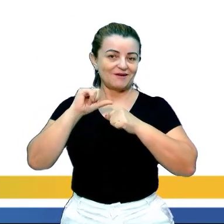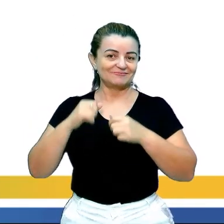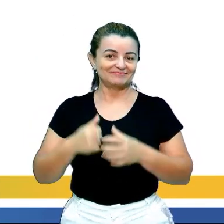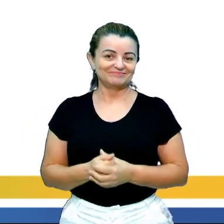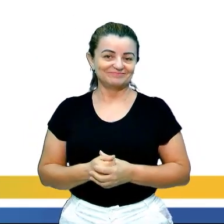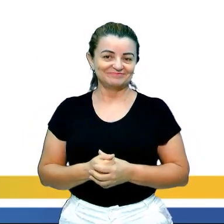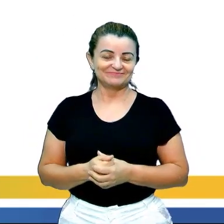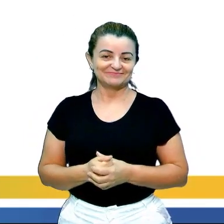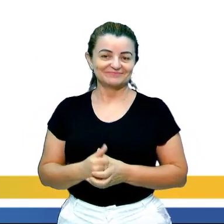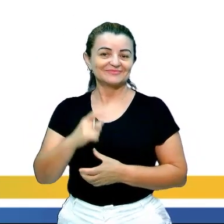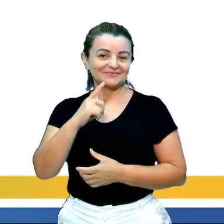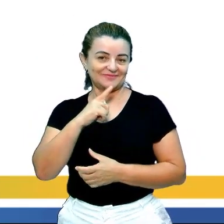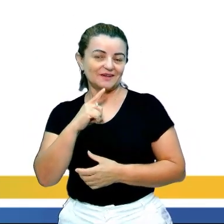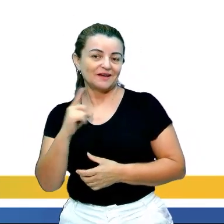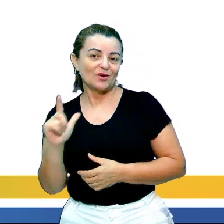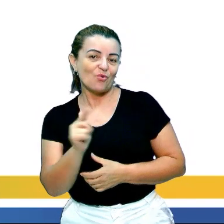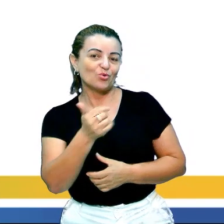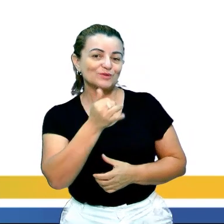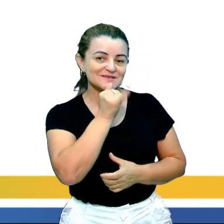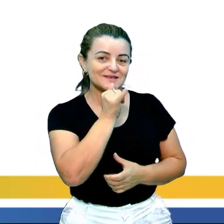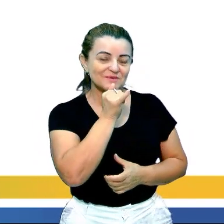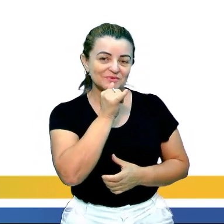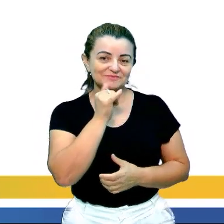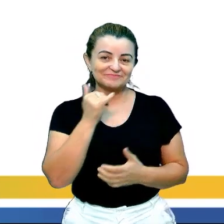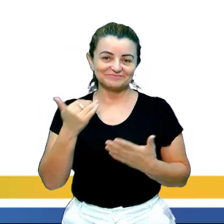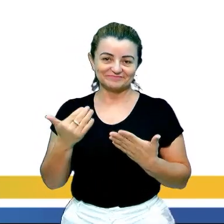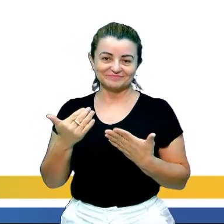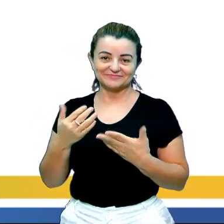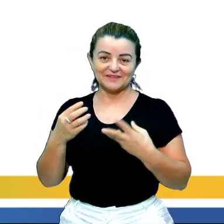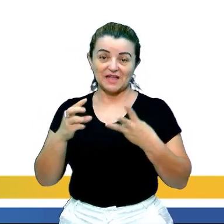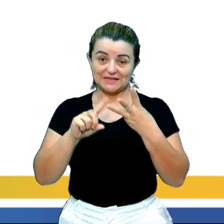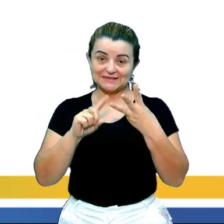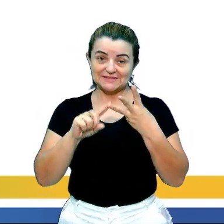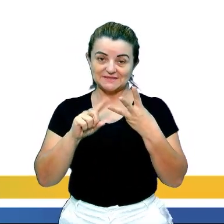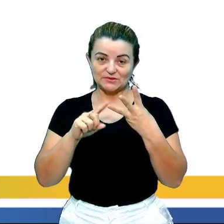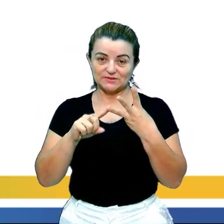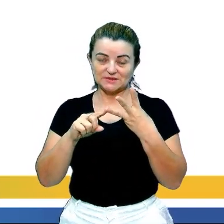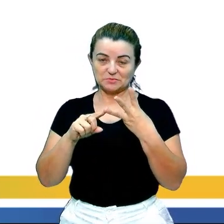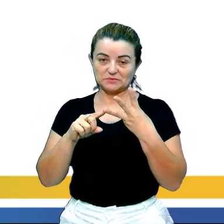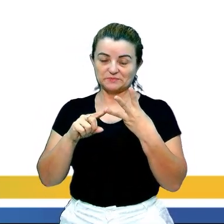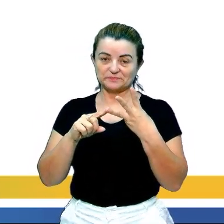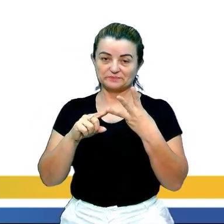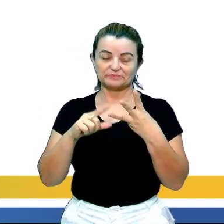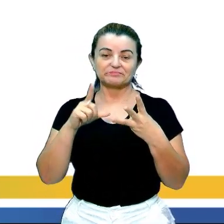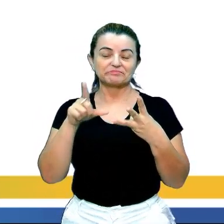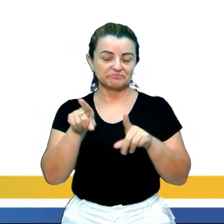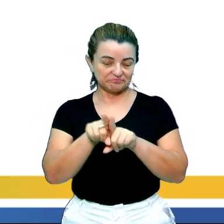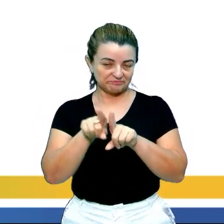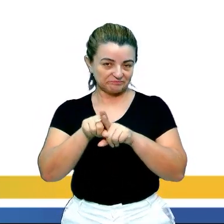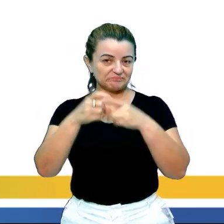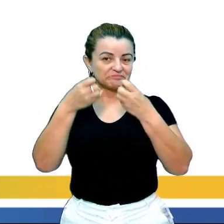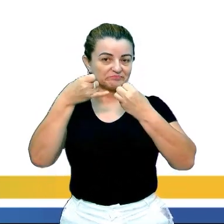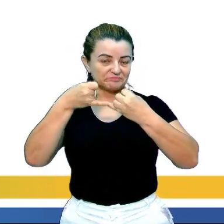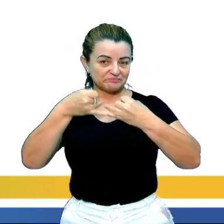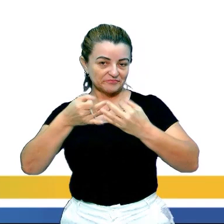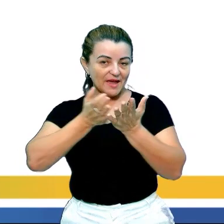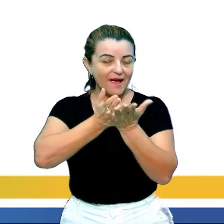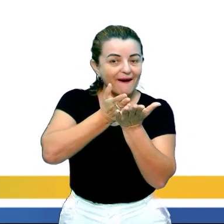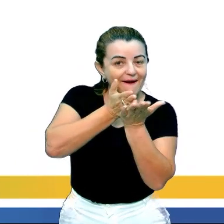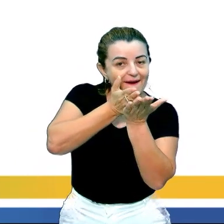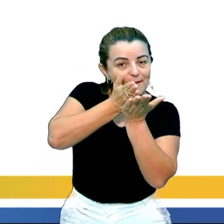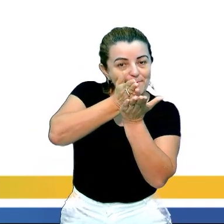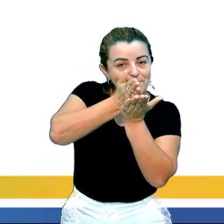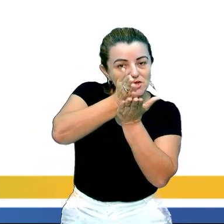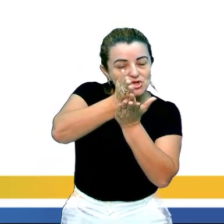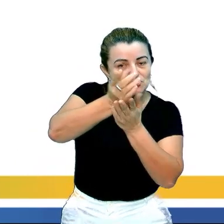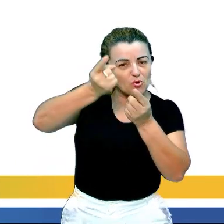Eu trouxe outro exemplo, e esse terceiro exemplo aqui, ele também fala de caminhos para